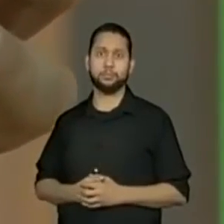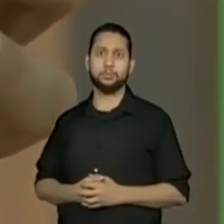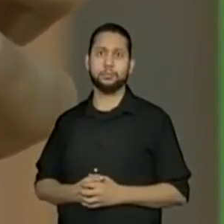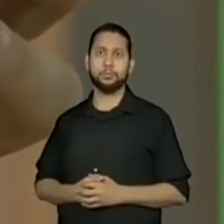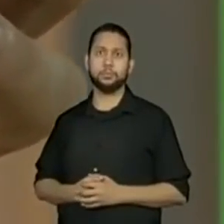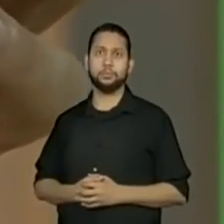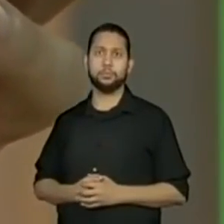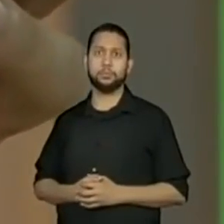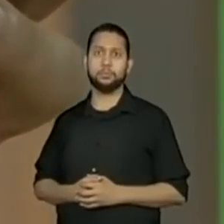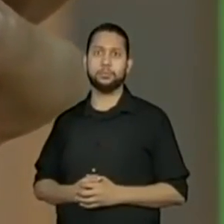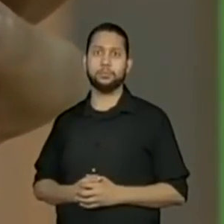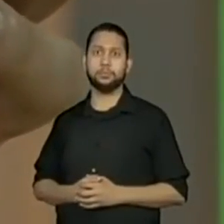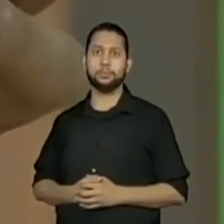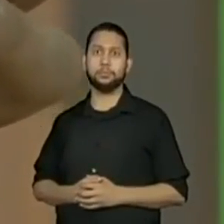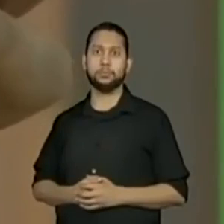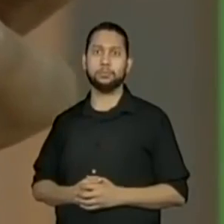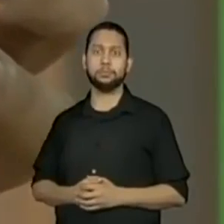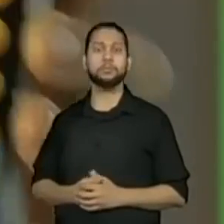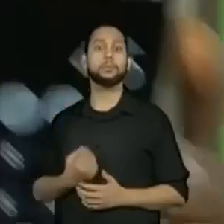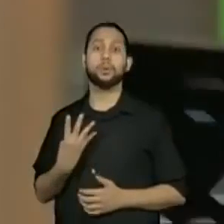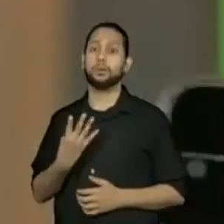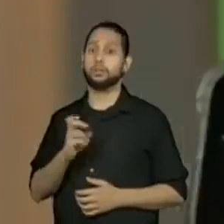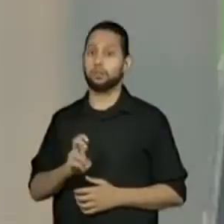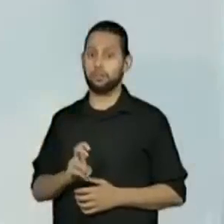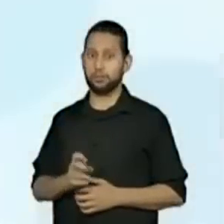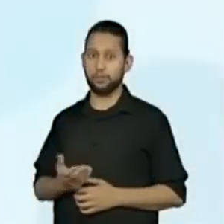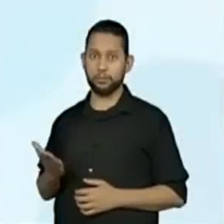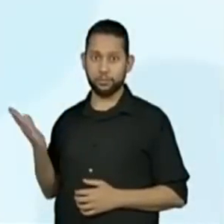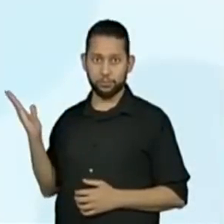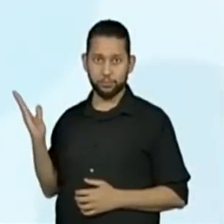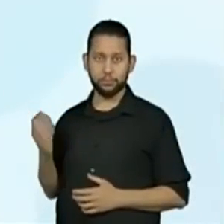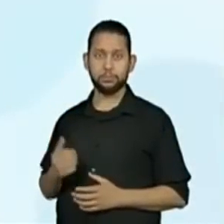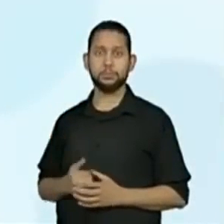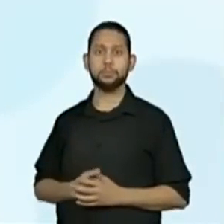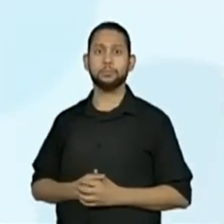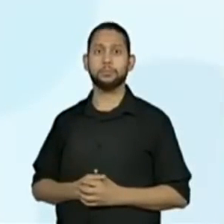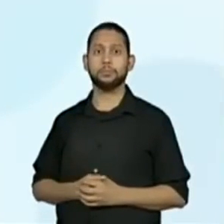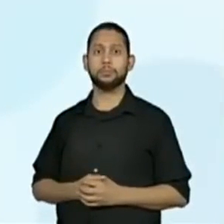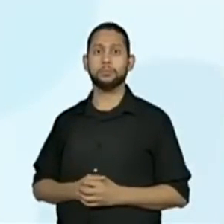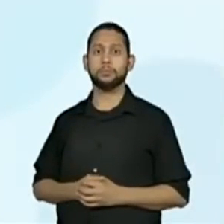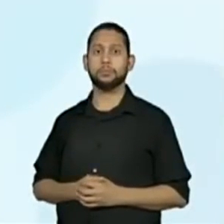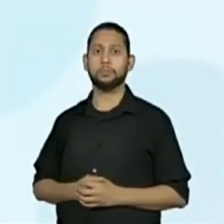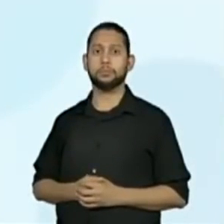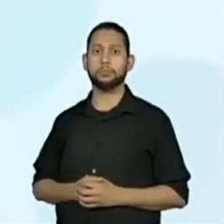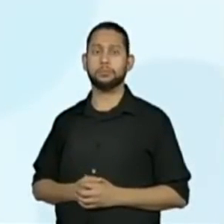3. Que é igual a 45.